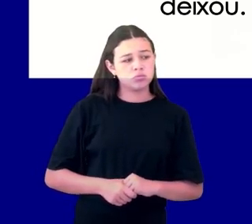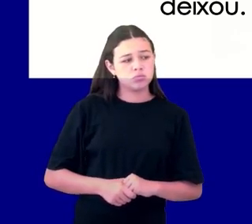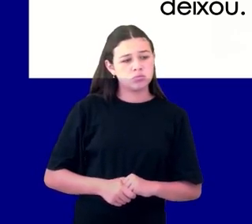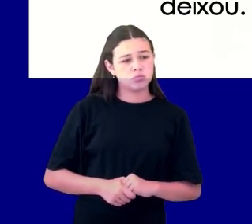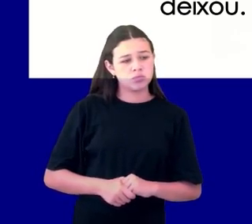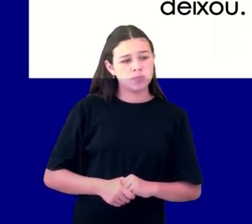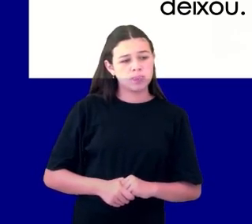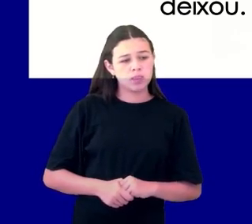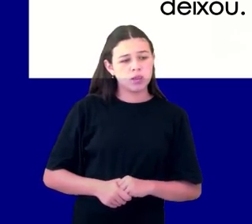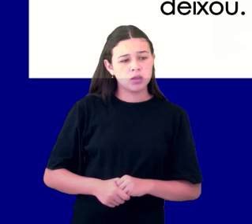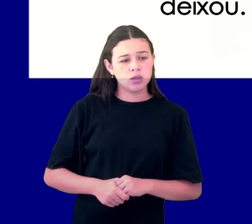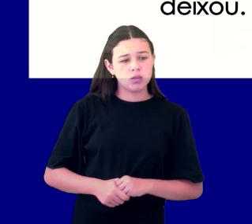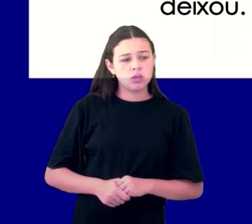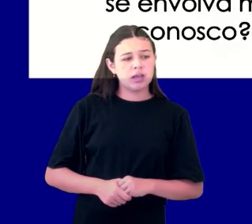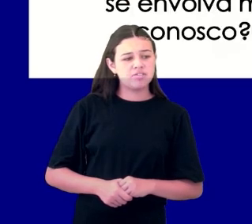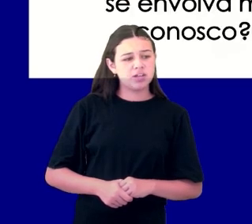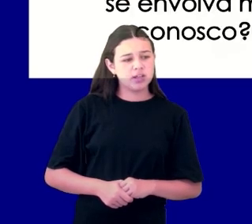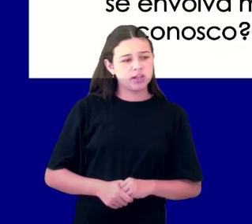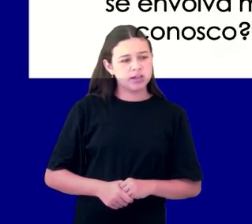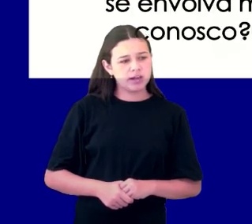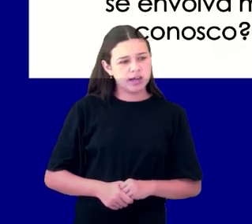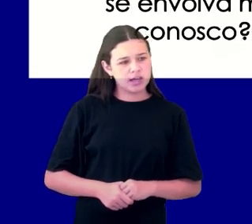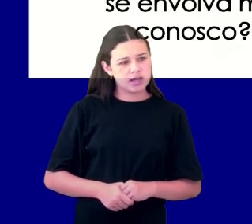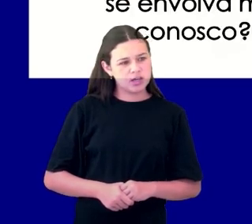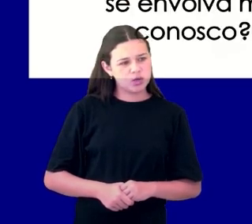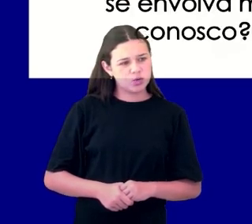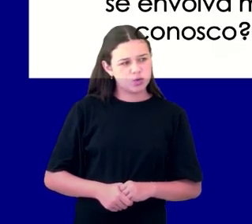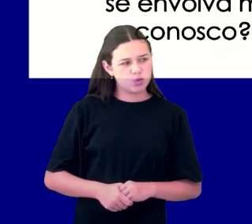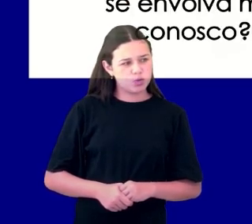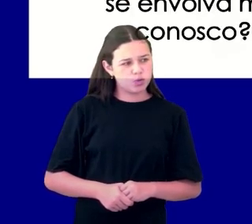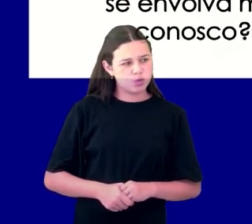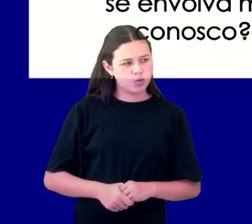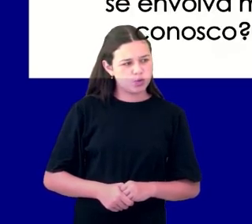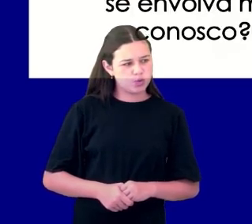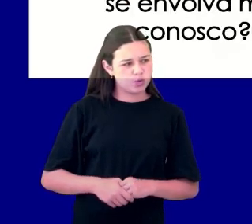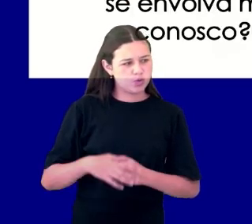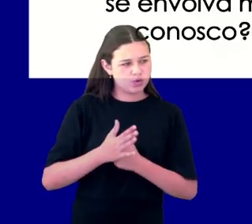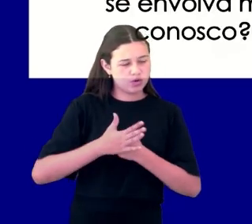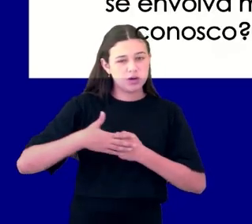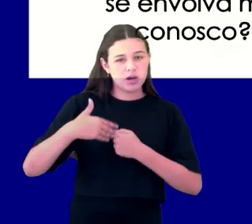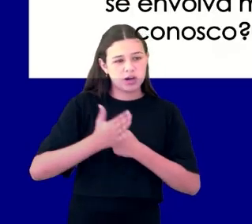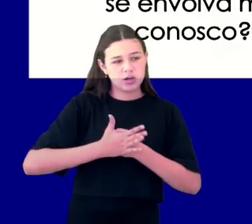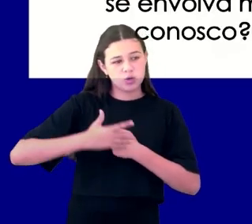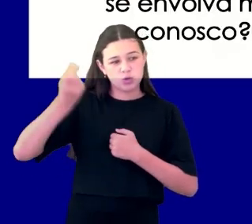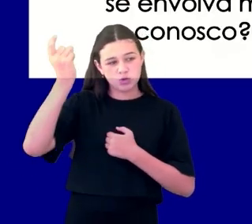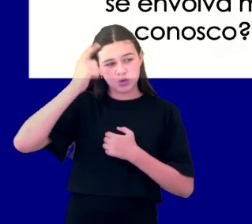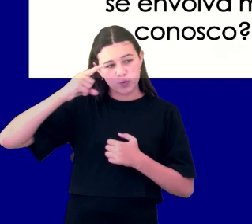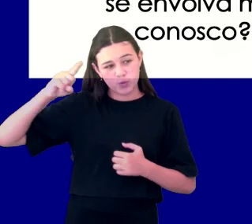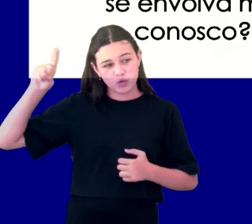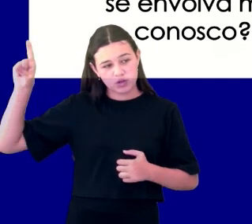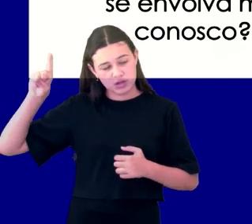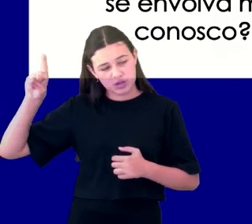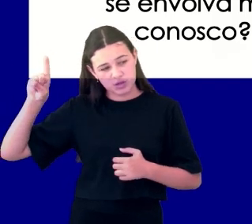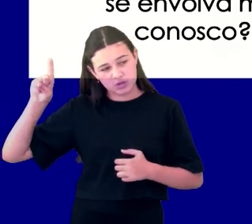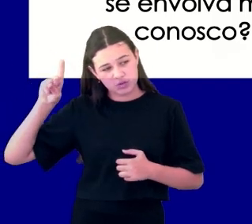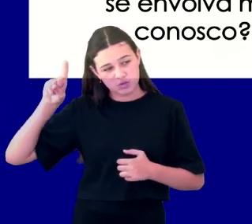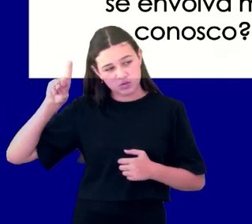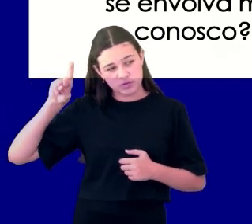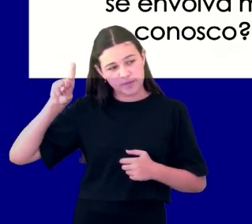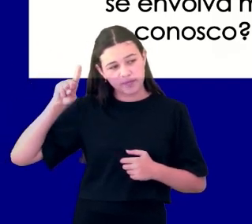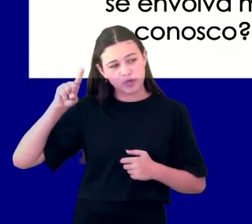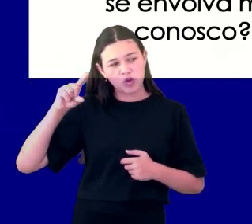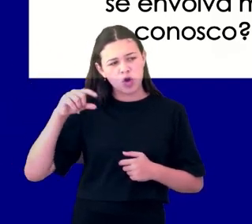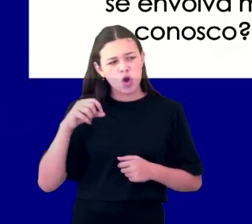que Ele calmamente nos deixou. Como poderemos esperar que Deus nos dê a sua bênção e sua proteção,